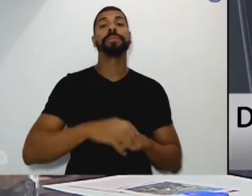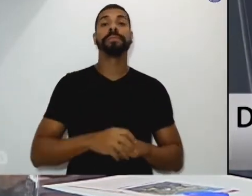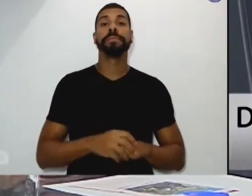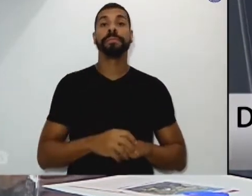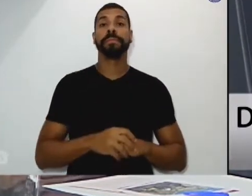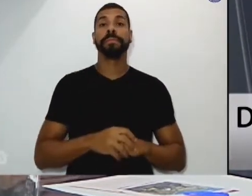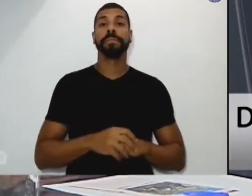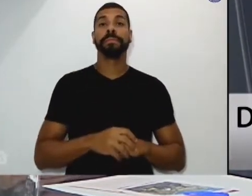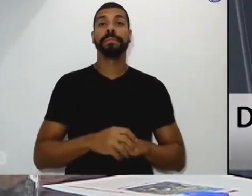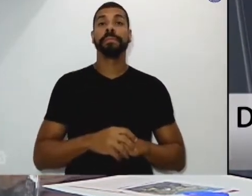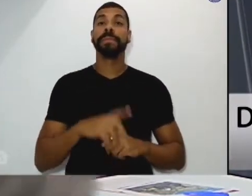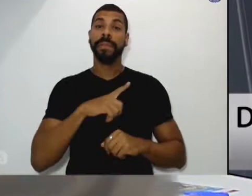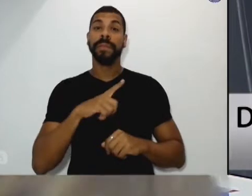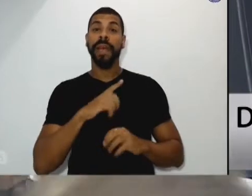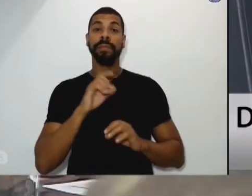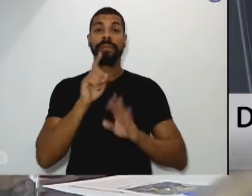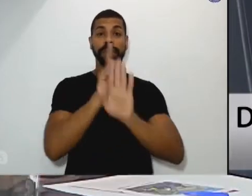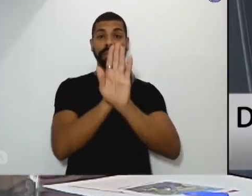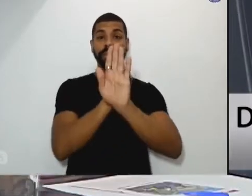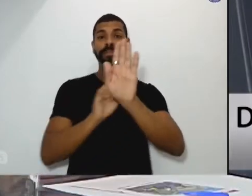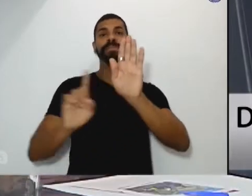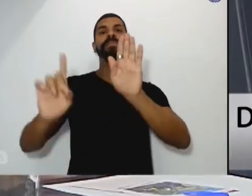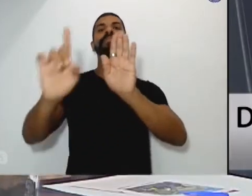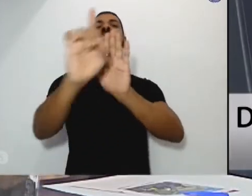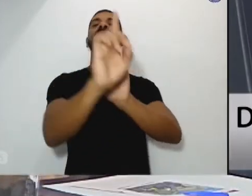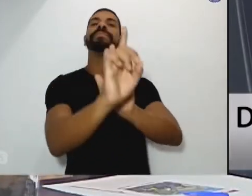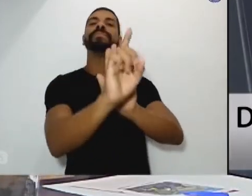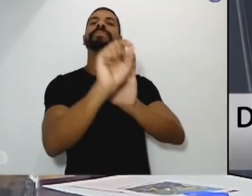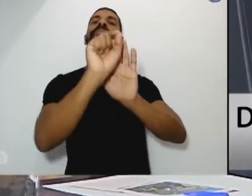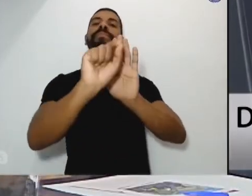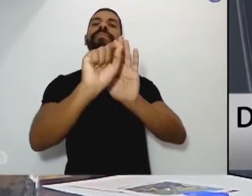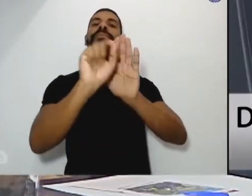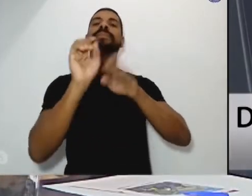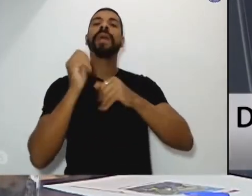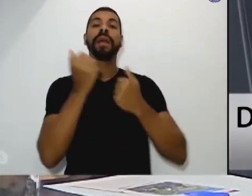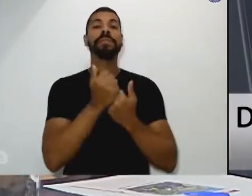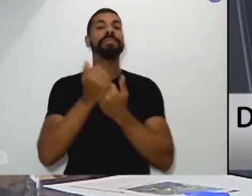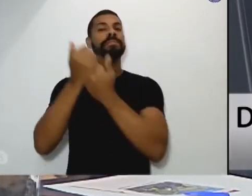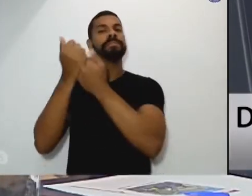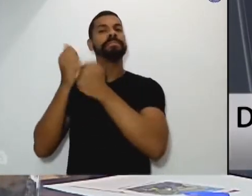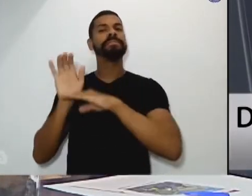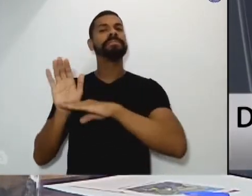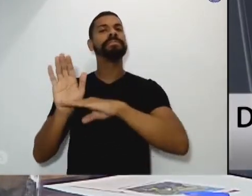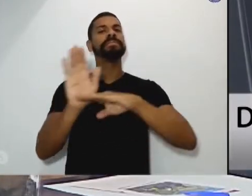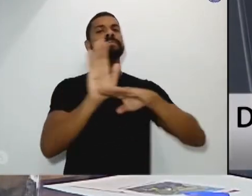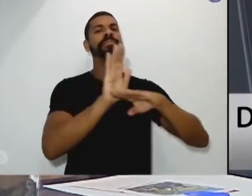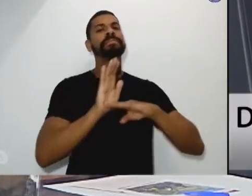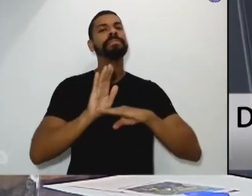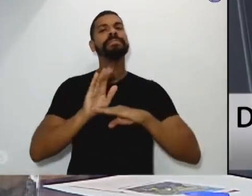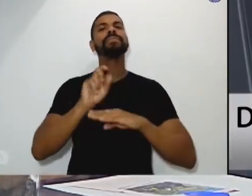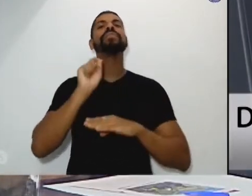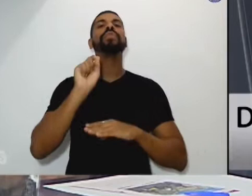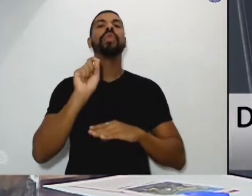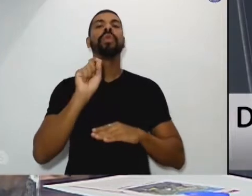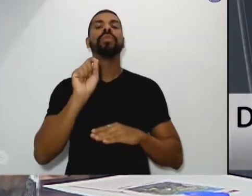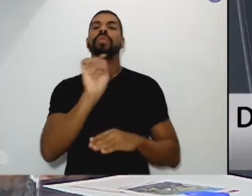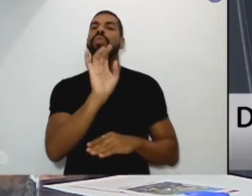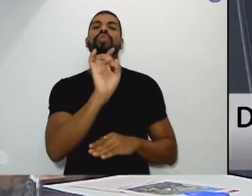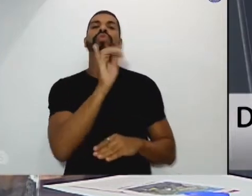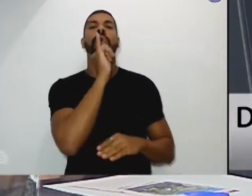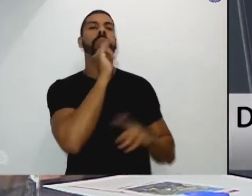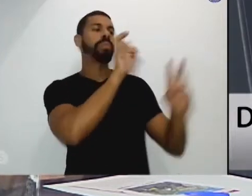os protagonistas da Campanha da Fraternidade, para nós a Campanha da Fraternidade não é algo